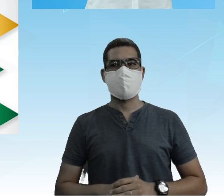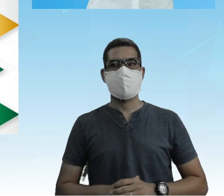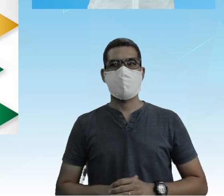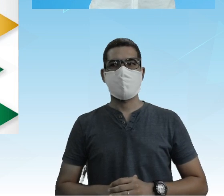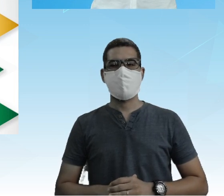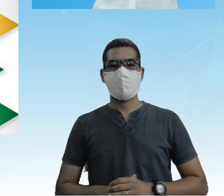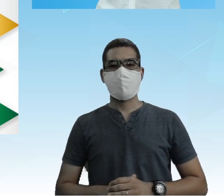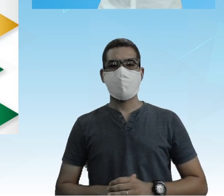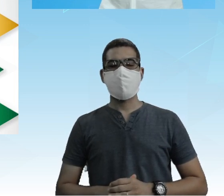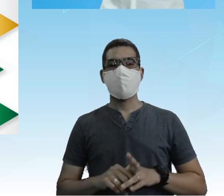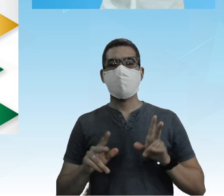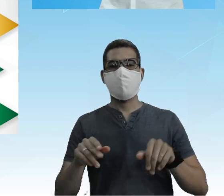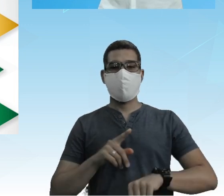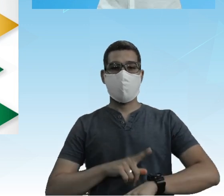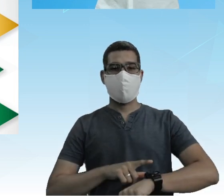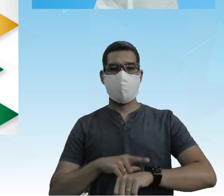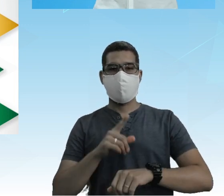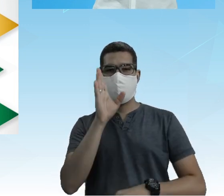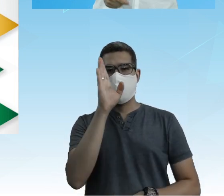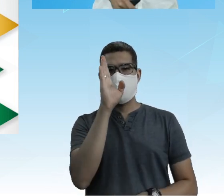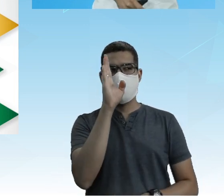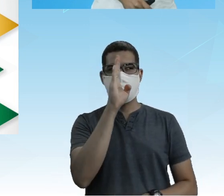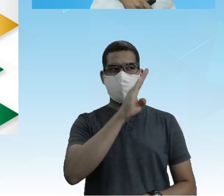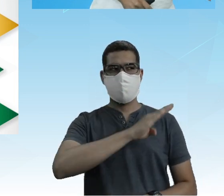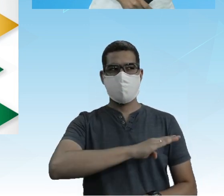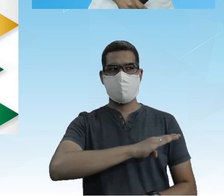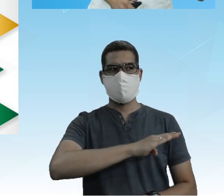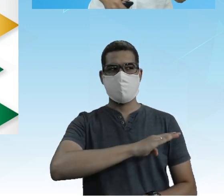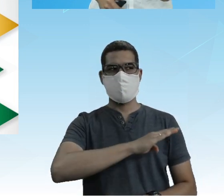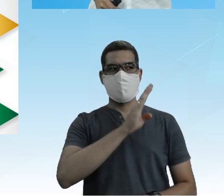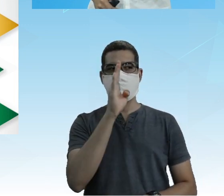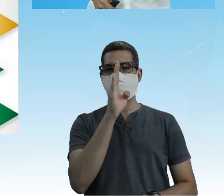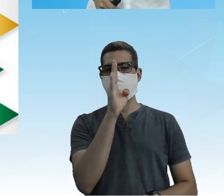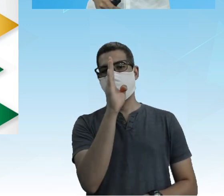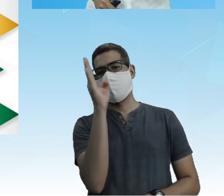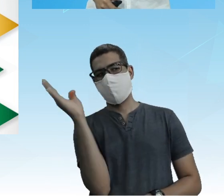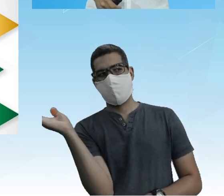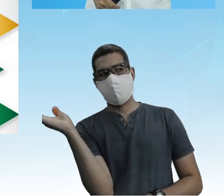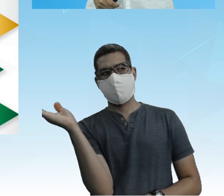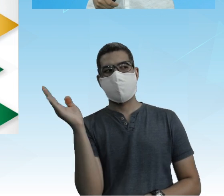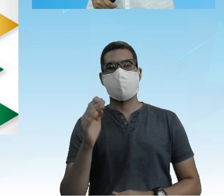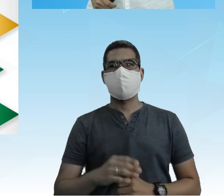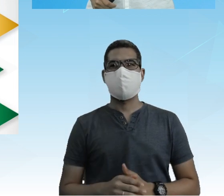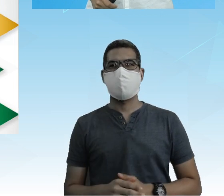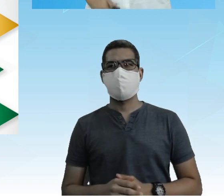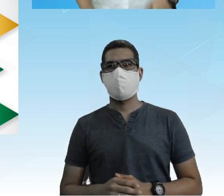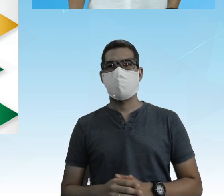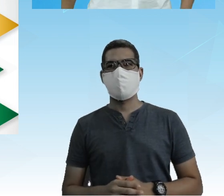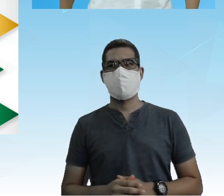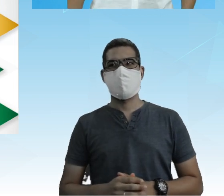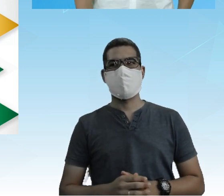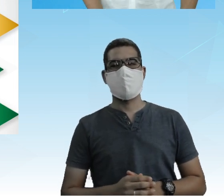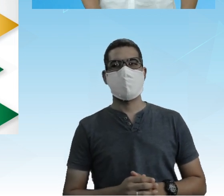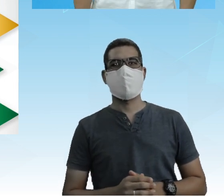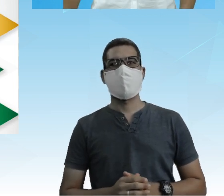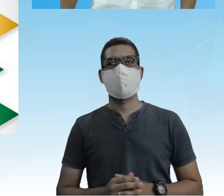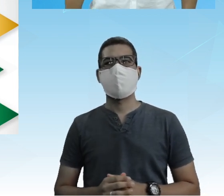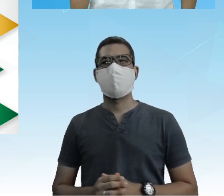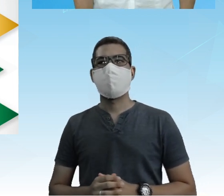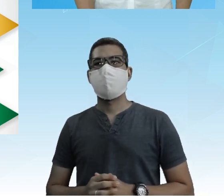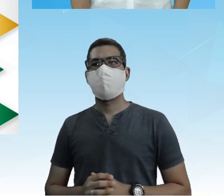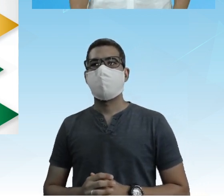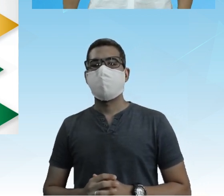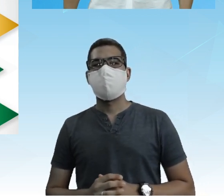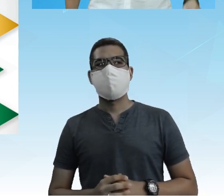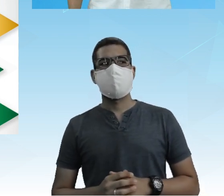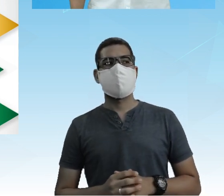Relógio gira para o lado direito O anti-horário é Lado esquerdo Não esquece, tá? Lado esquerdo Beleza? Então vamos lá